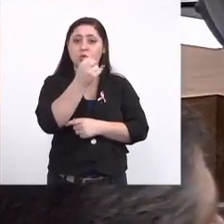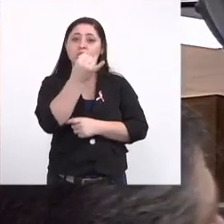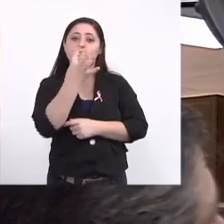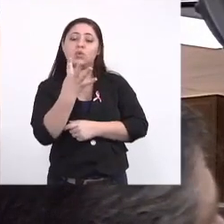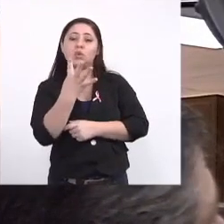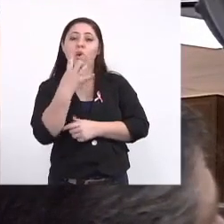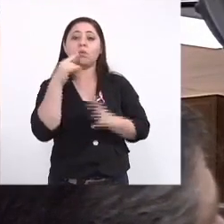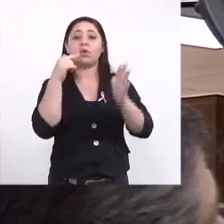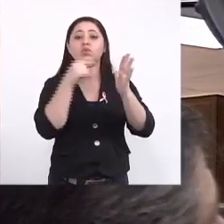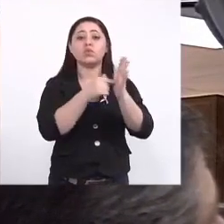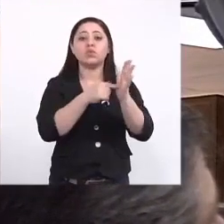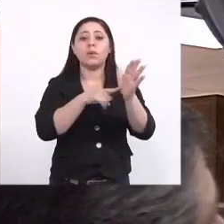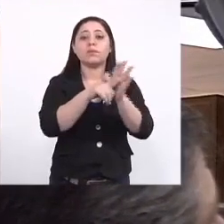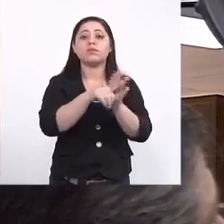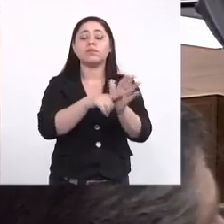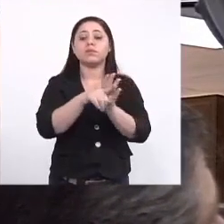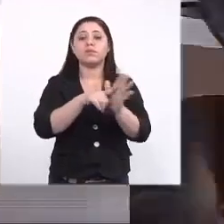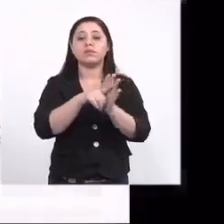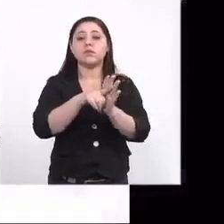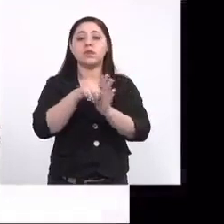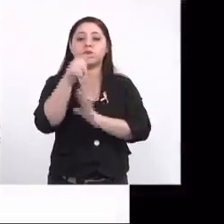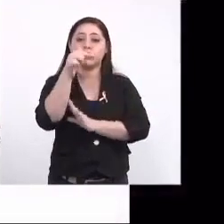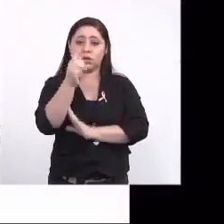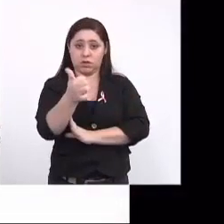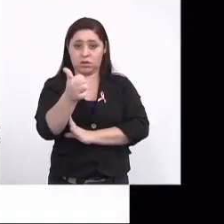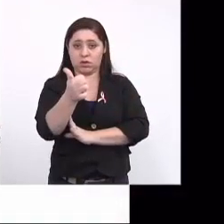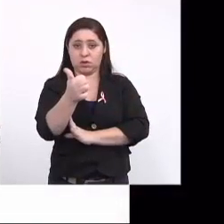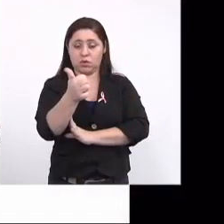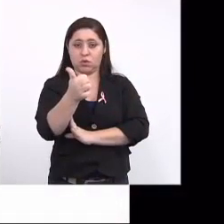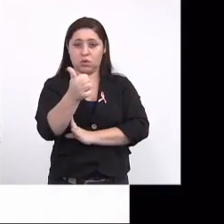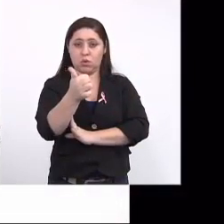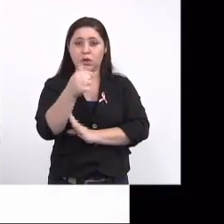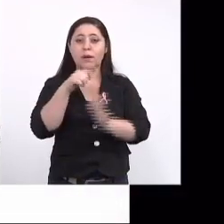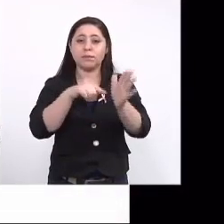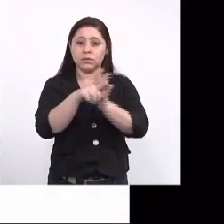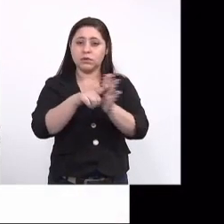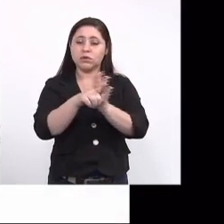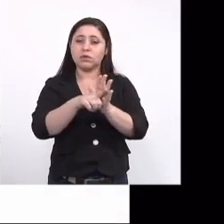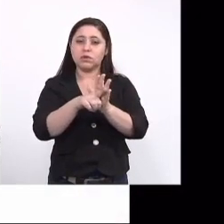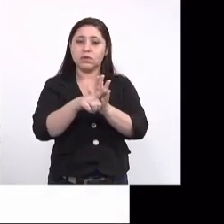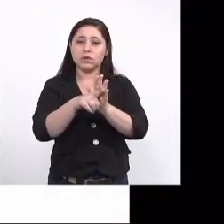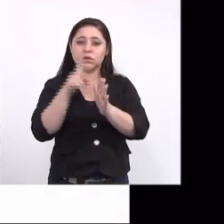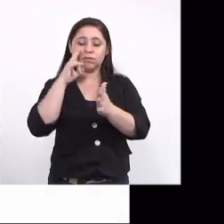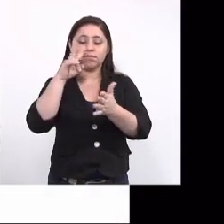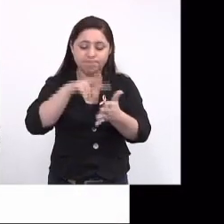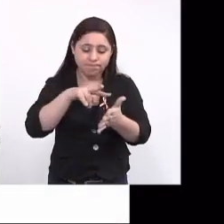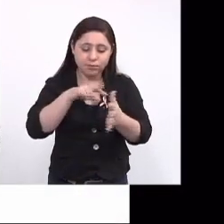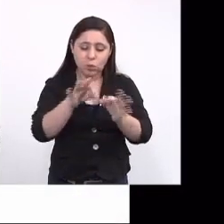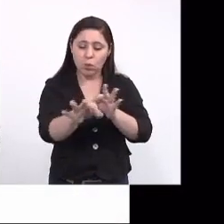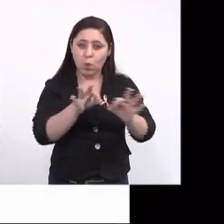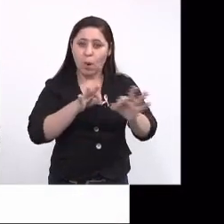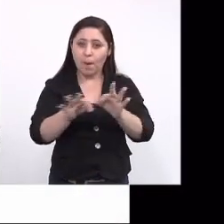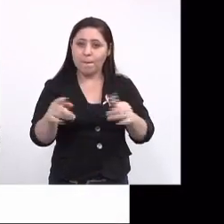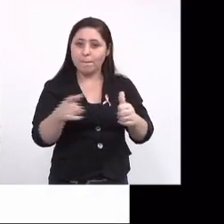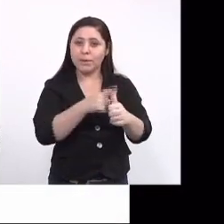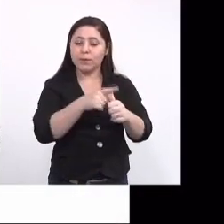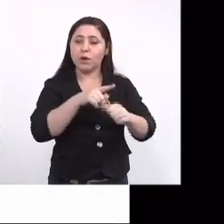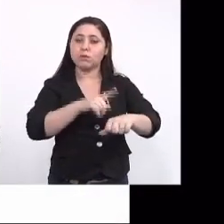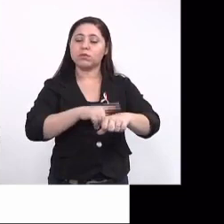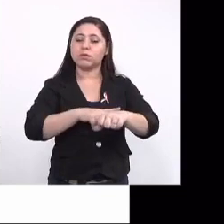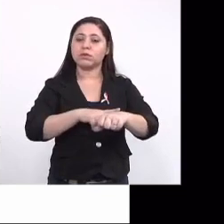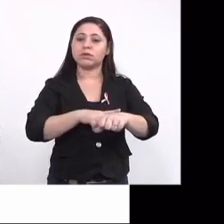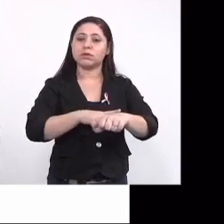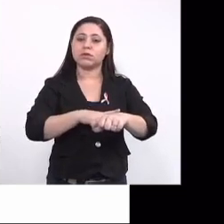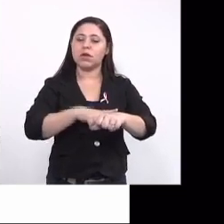notificados e foram sobre esses 71 casos aqui que a nossa pesquisa se debruçou na primeira fase, no primeiro momento. A gente quis